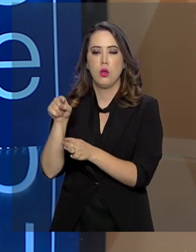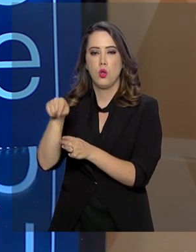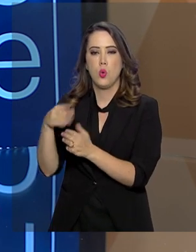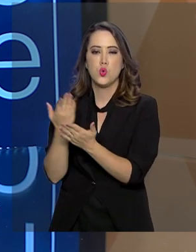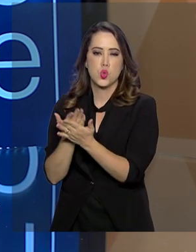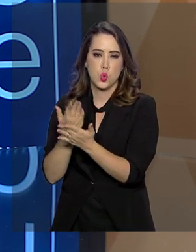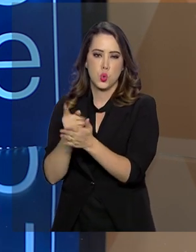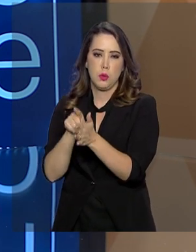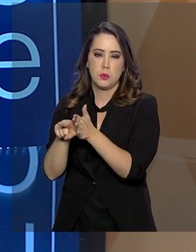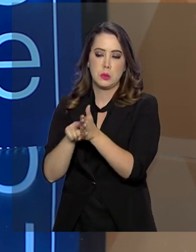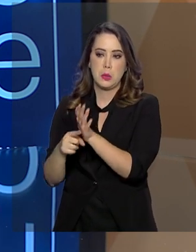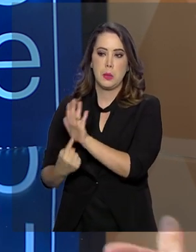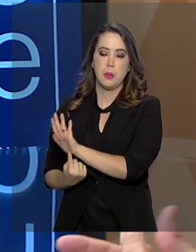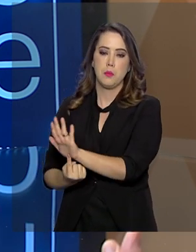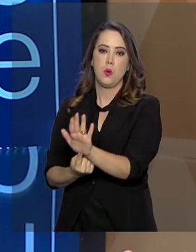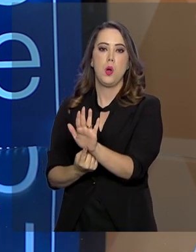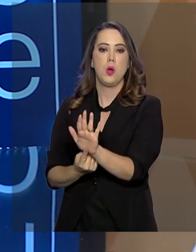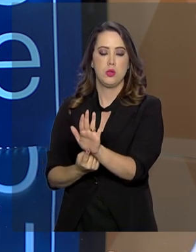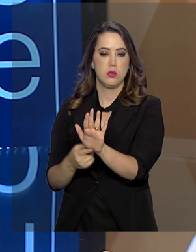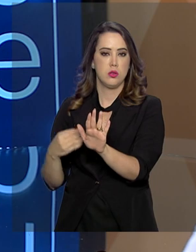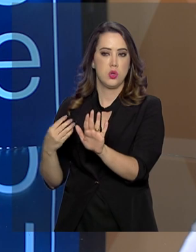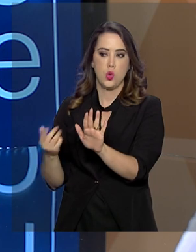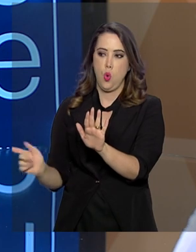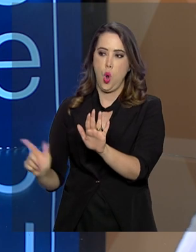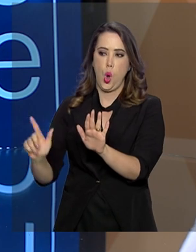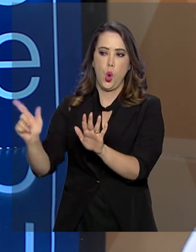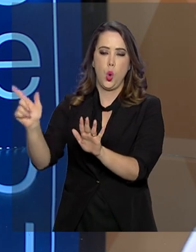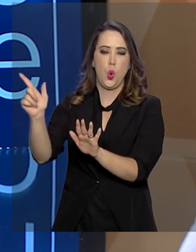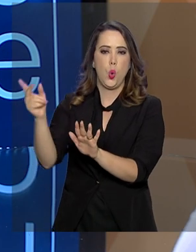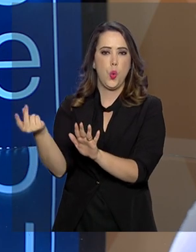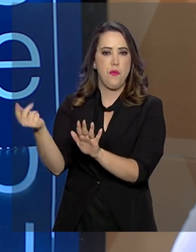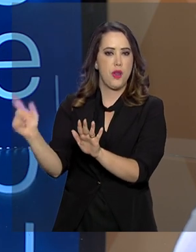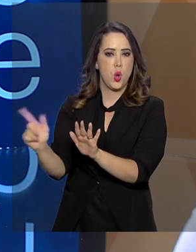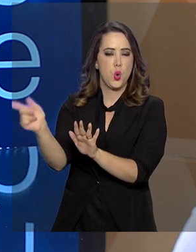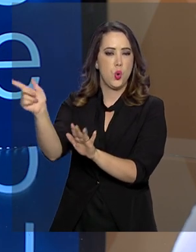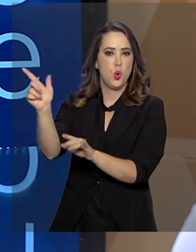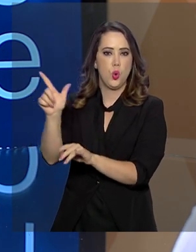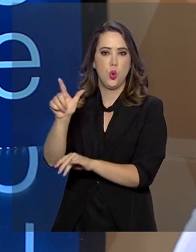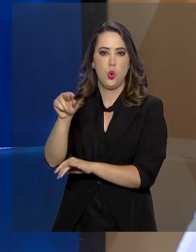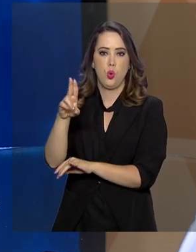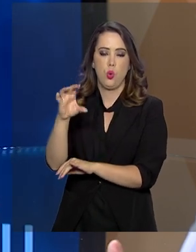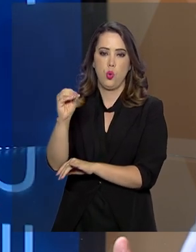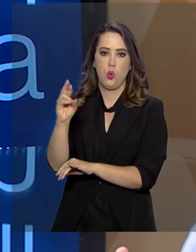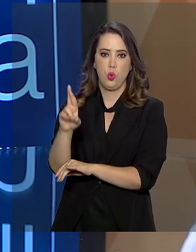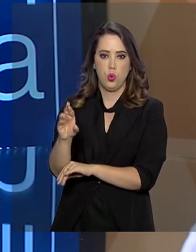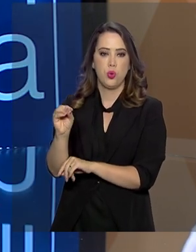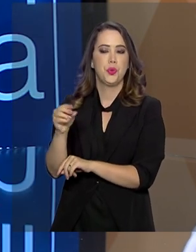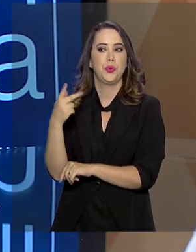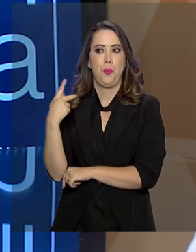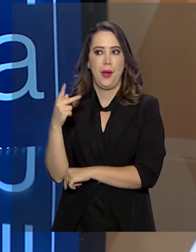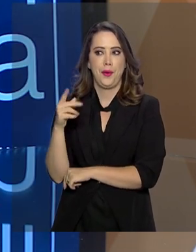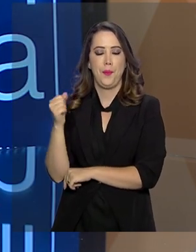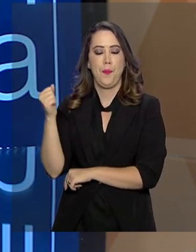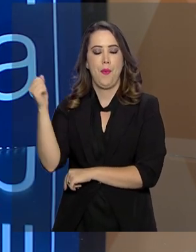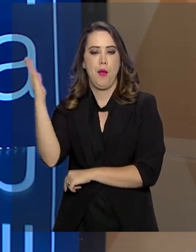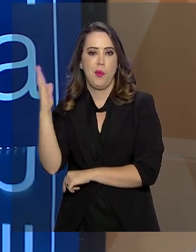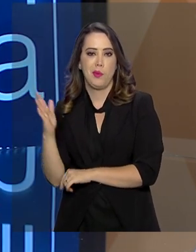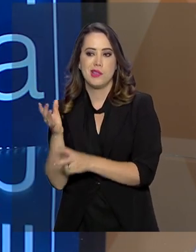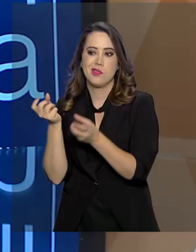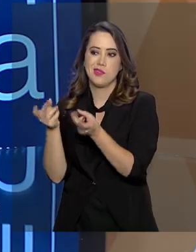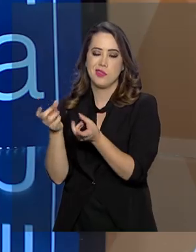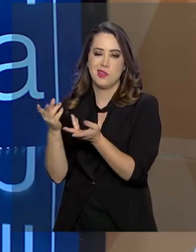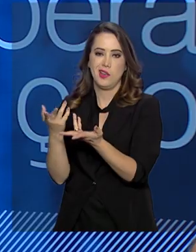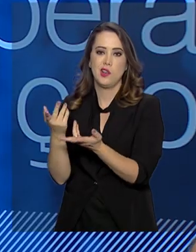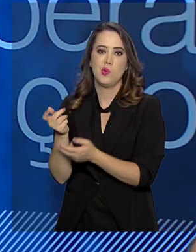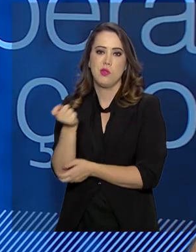essa lucratividade do cigarro contrabandeado do Paraguai para o Brasil, que pode superar 200%. É isso,